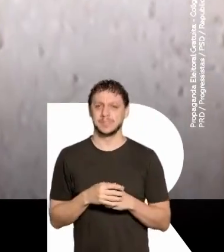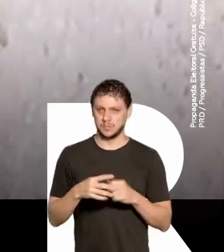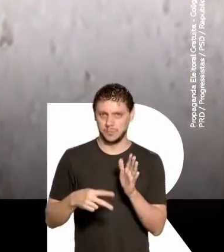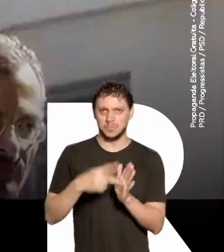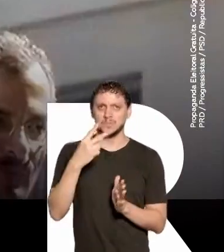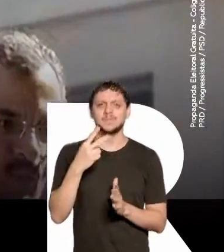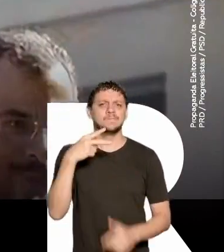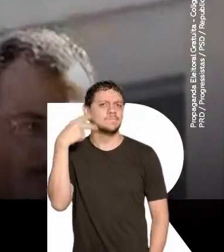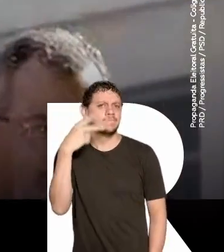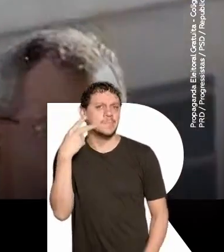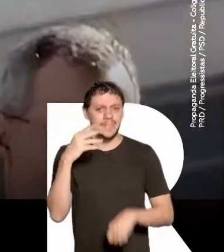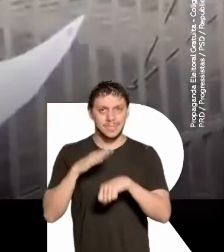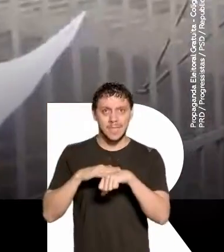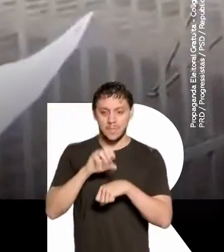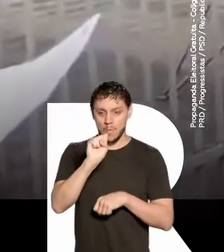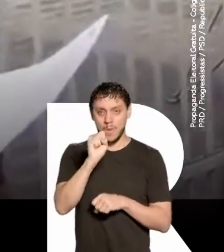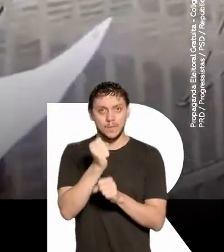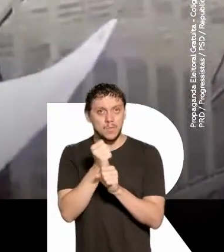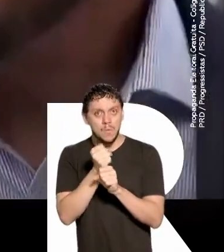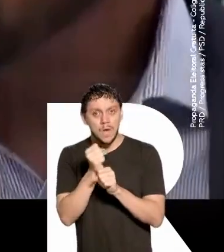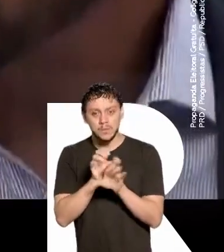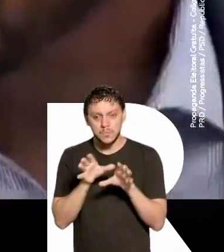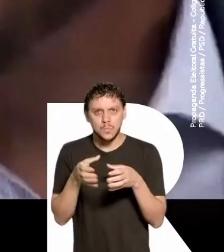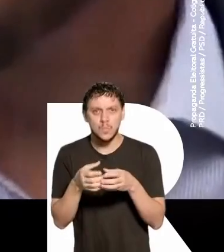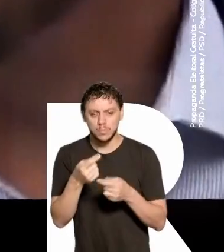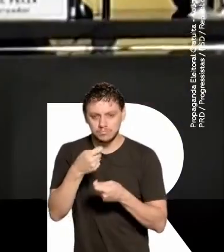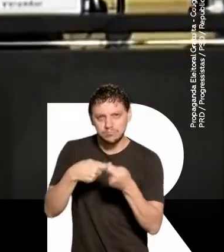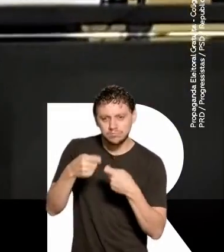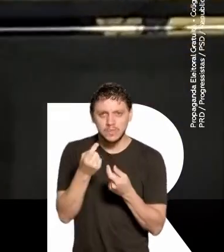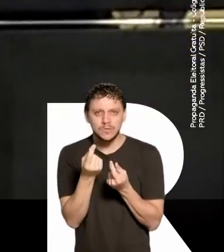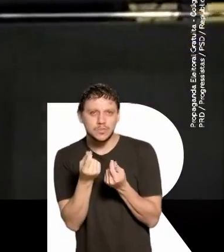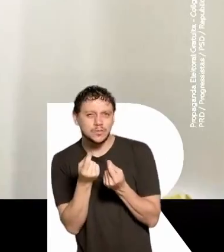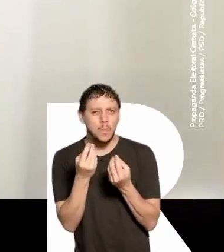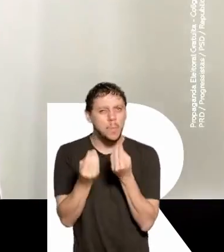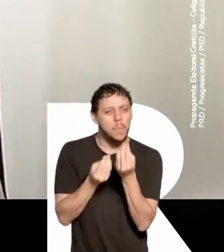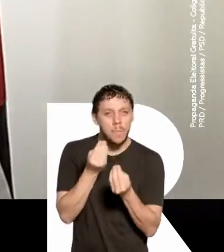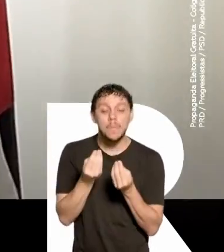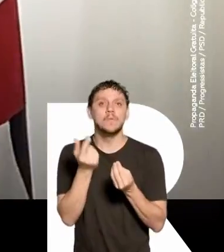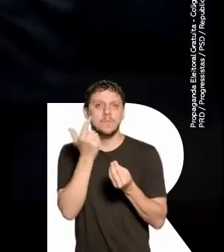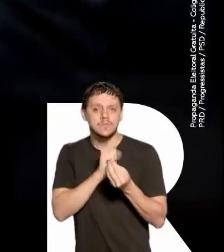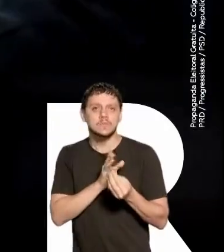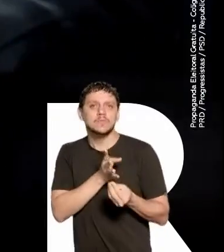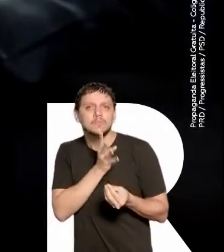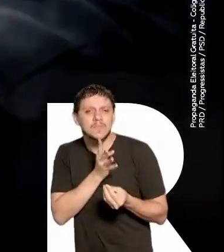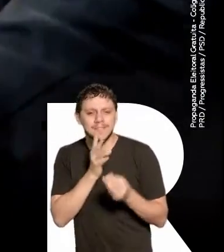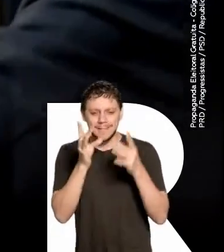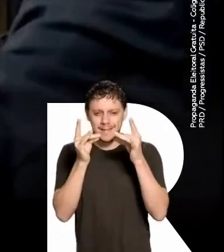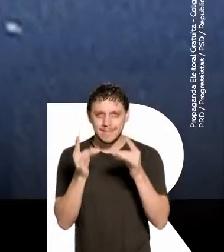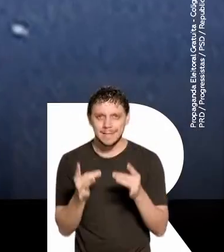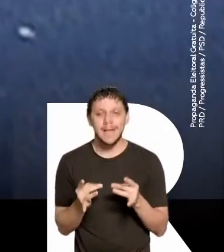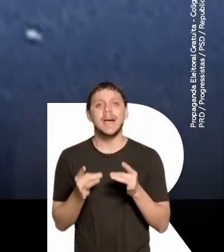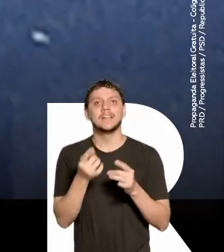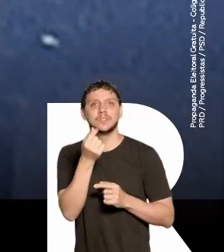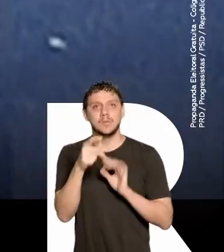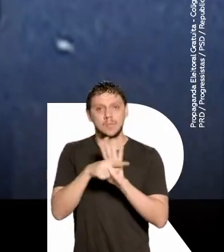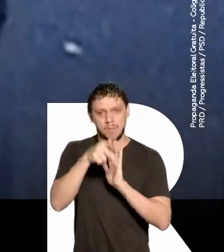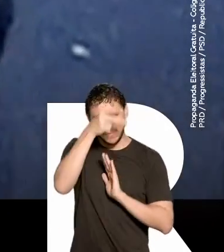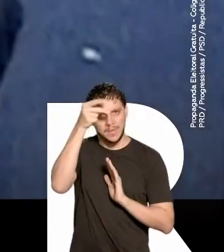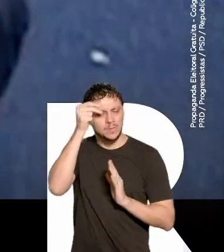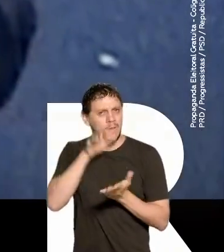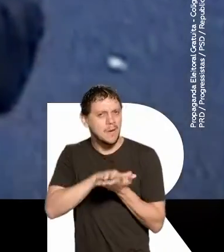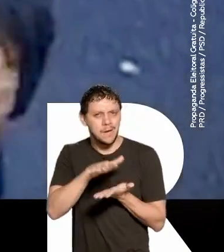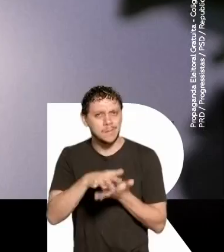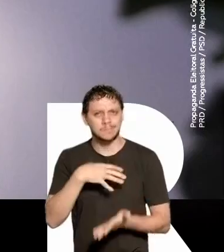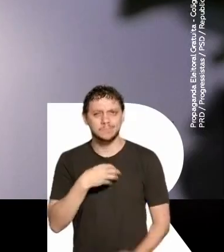Foi duas vezes vereador e passou oito anos na Comissão de Finanças, se tornando um especialista em como cuidar bem do